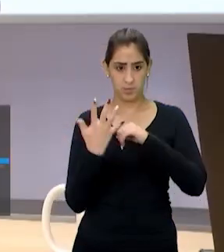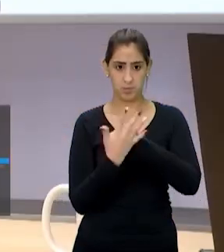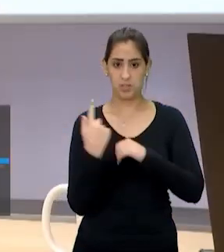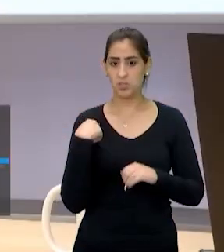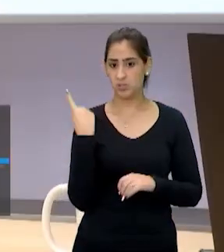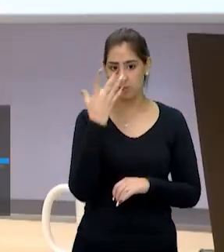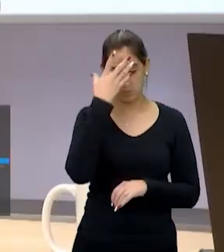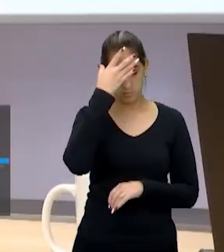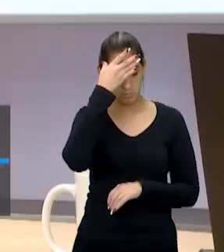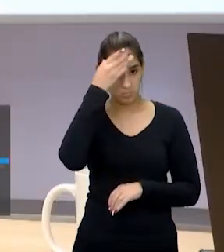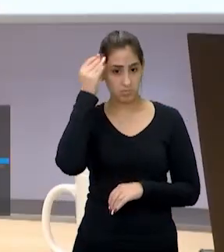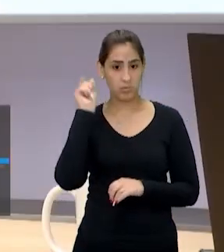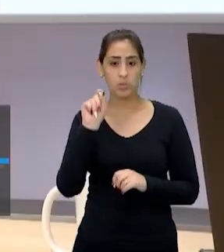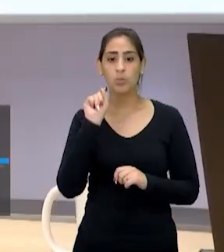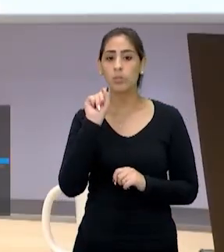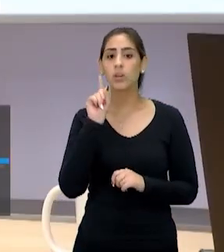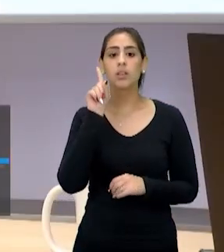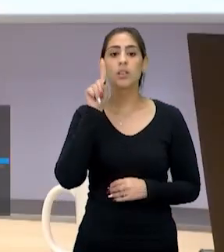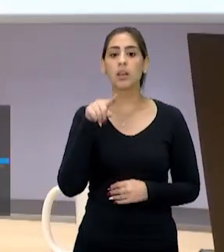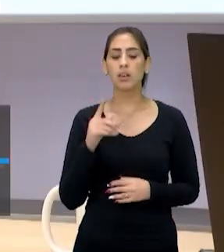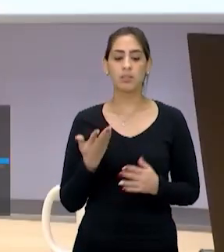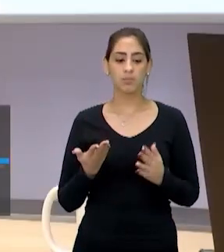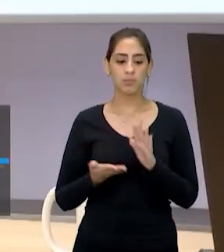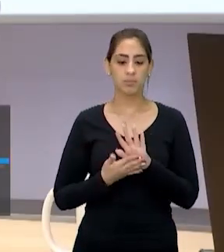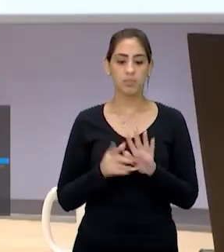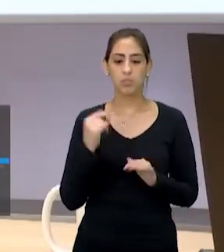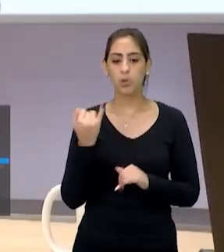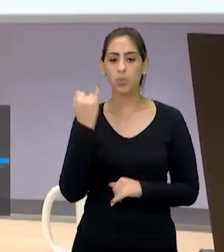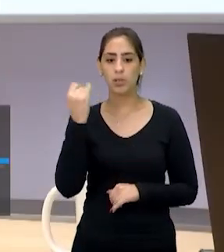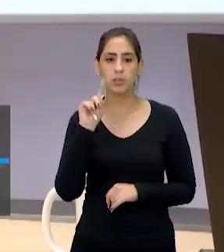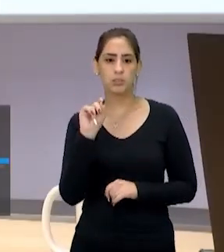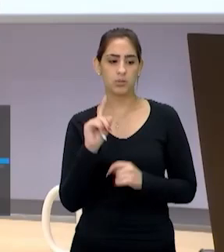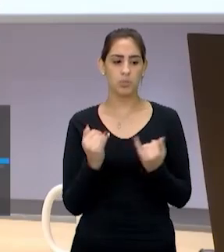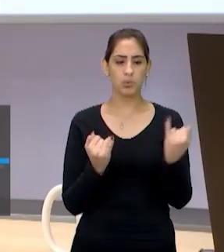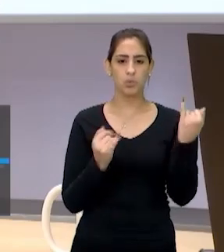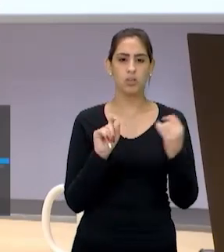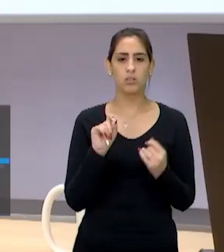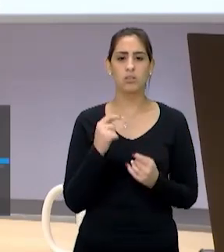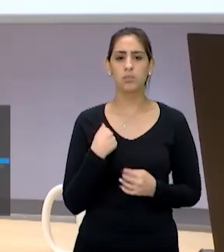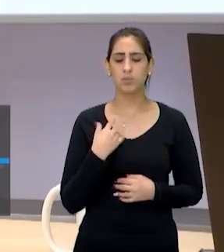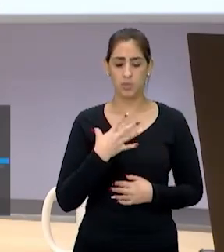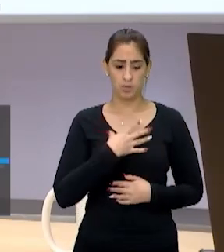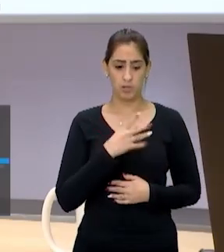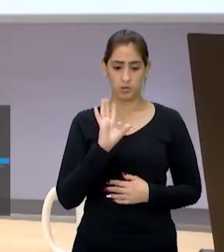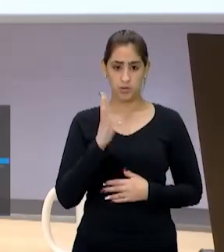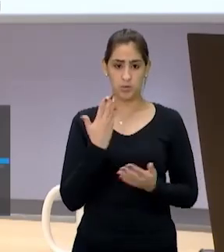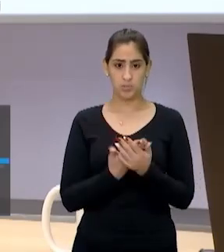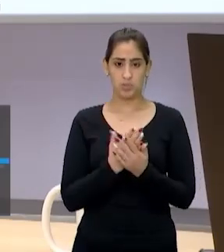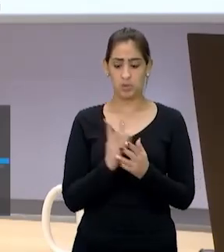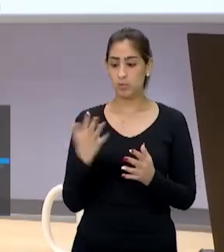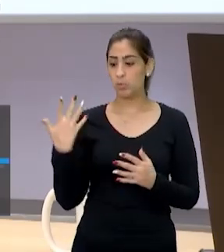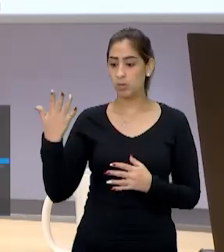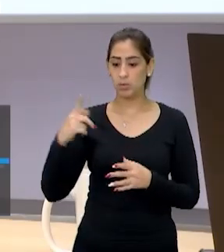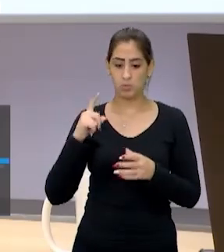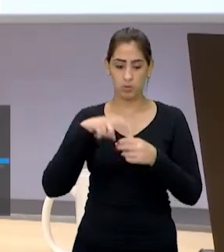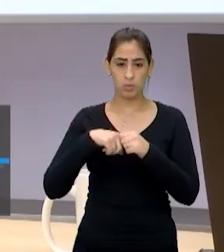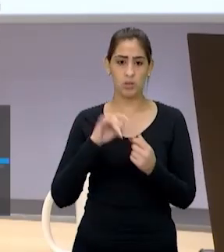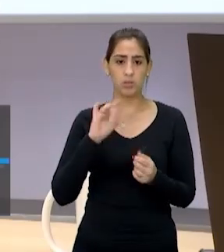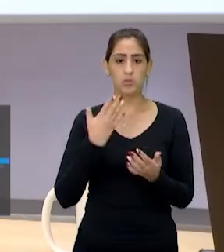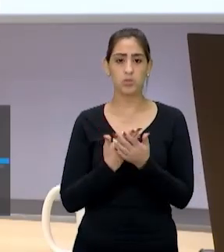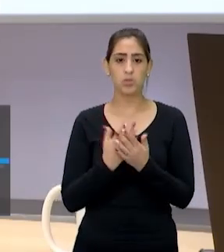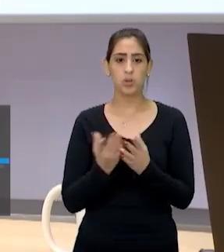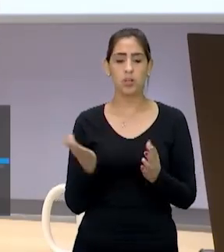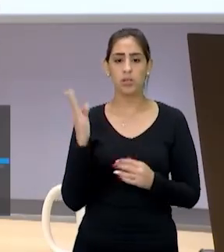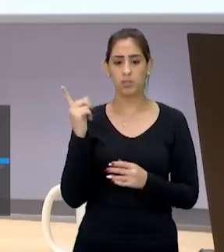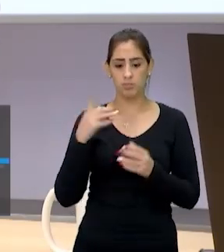esquecendo o que é prioridade, que não é. Eu conversando com uma mãe, ah, não, meu filho, você vai estudar quando voltar, quando a escola abrir. Mas, ao